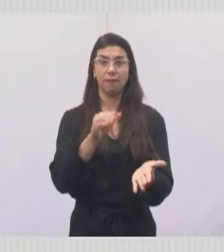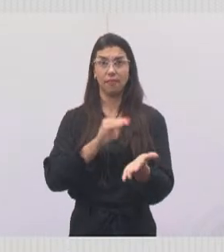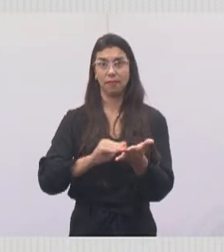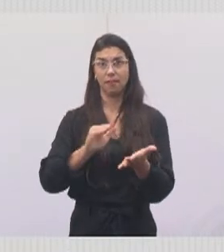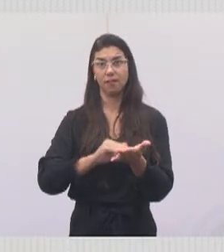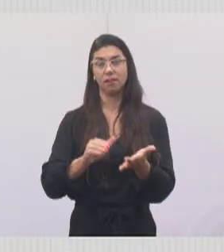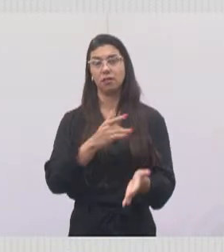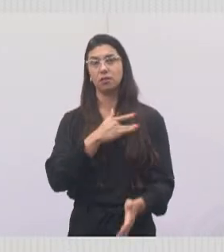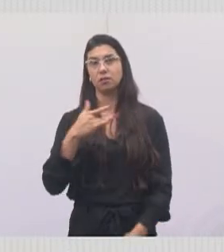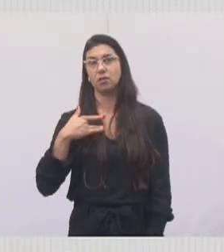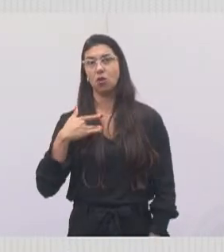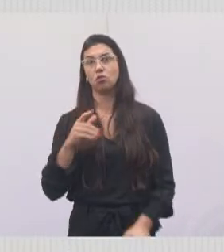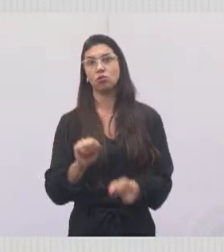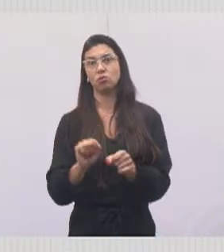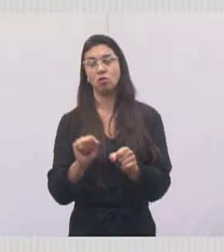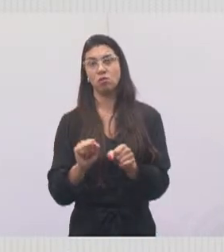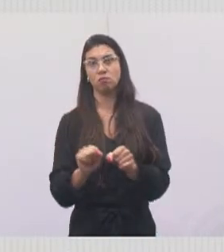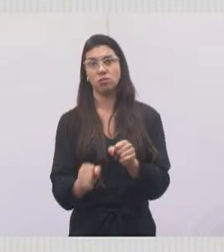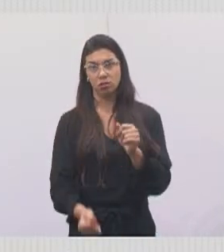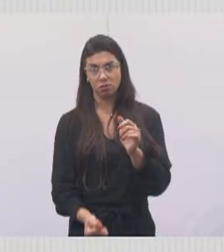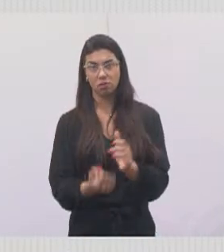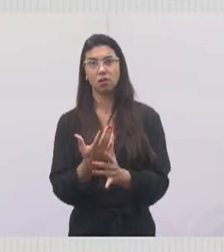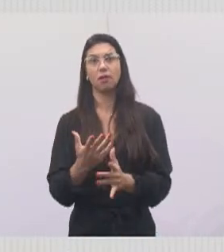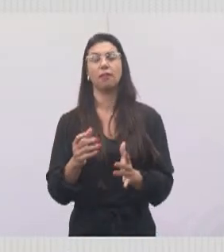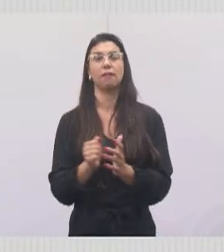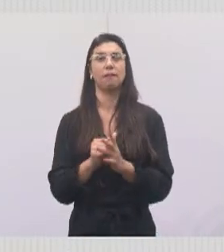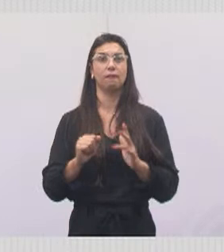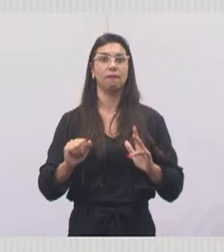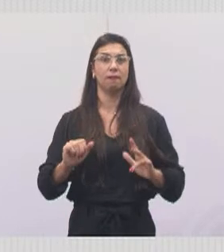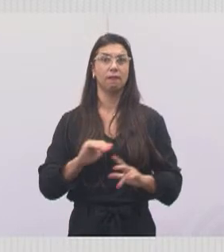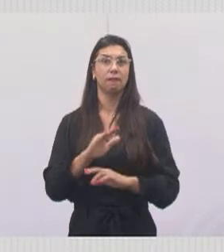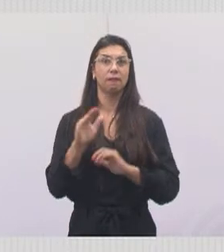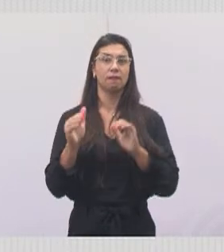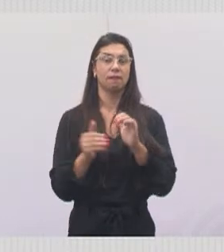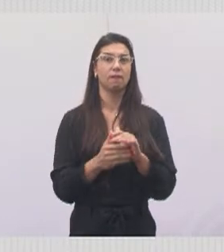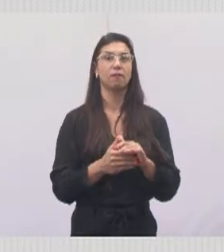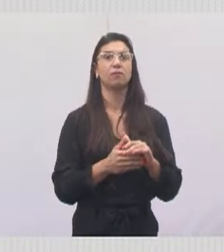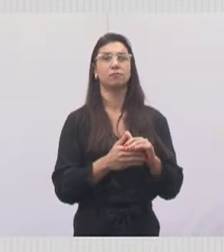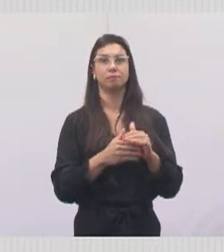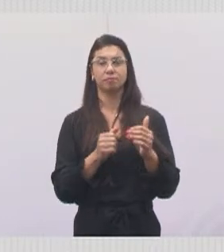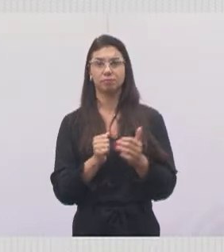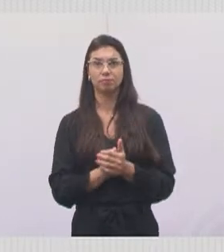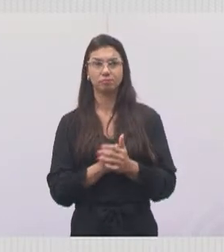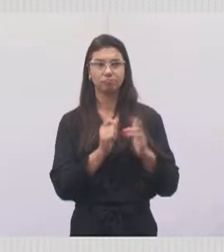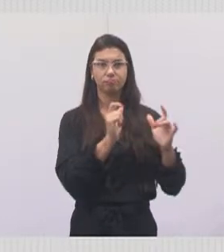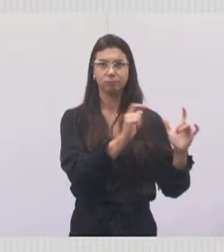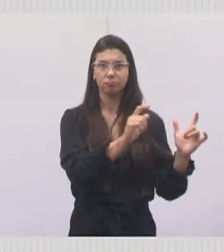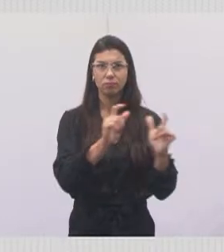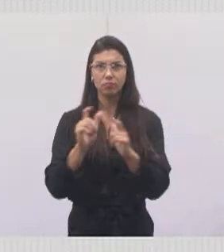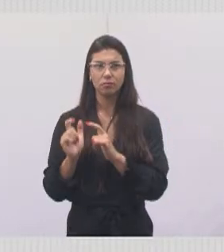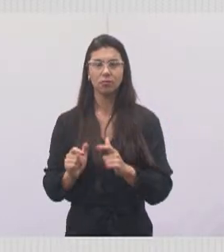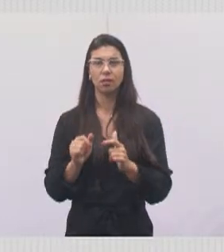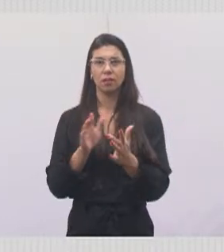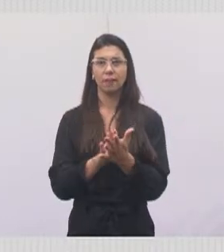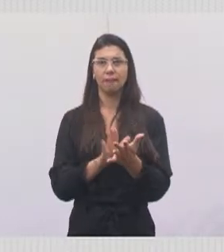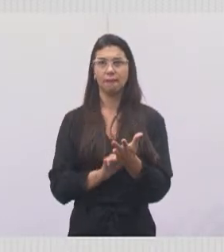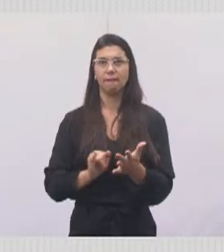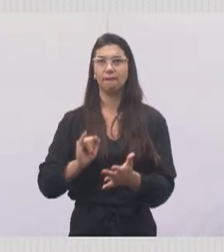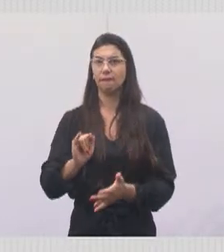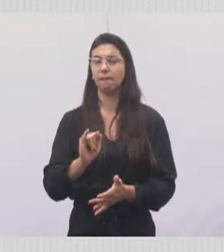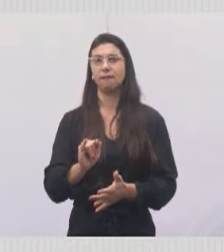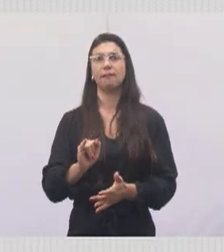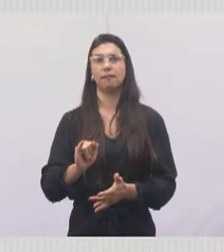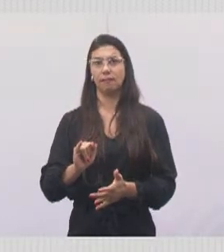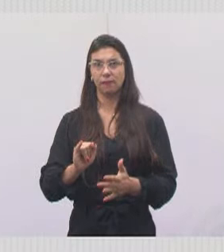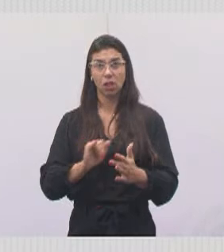fazer vai ser um documento em conjunto com Santa Branca e Garatá, para mostrar para o governador que não é só